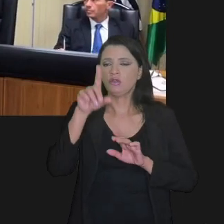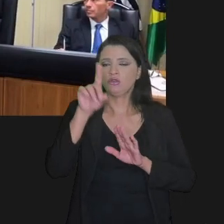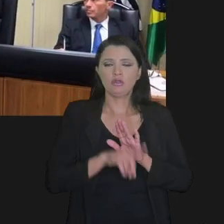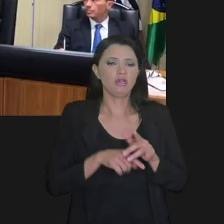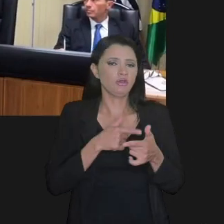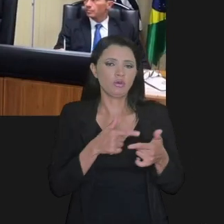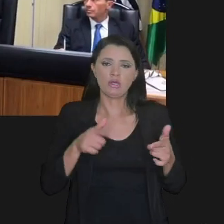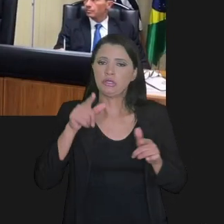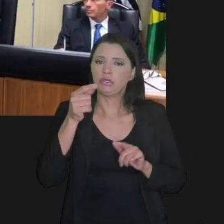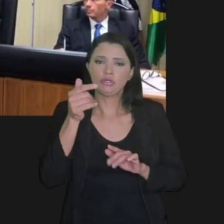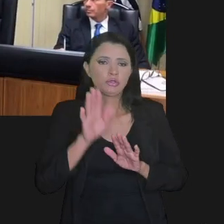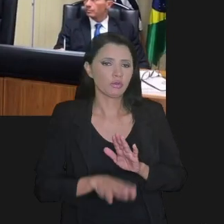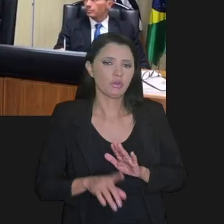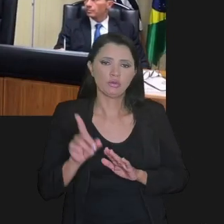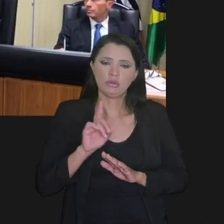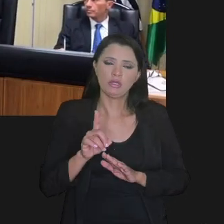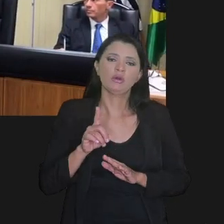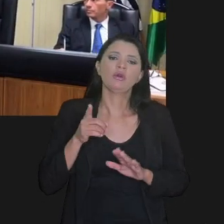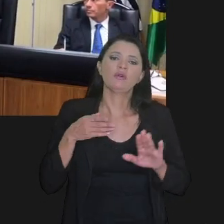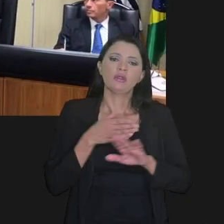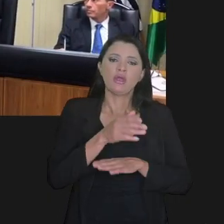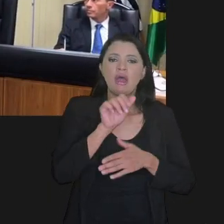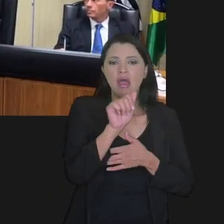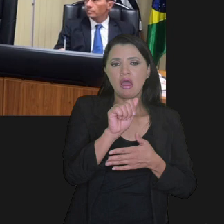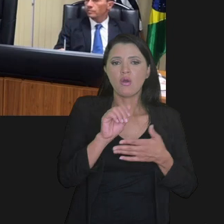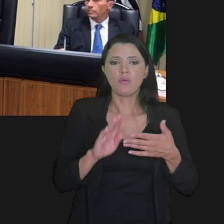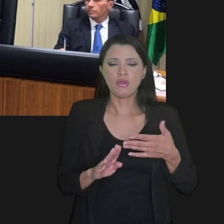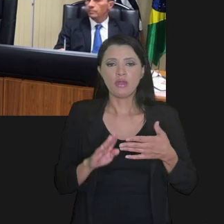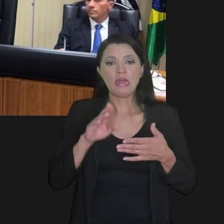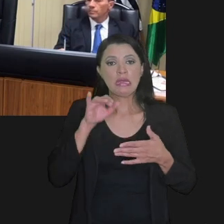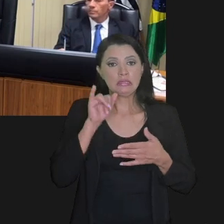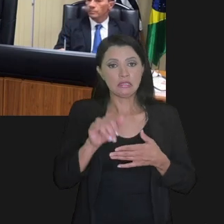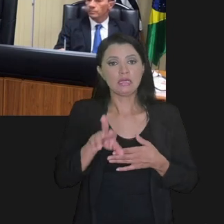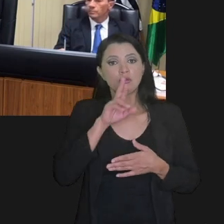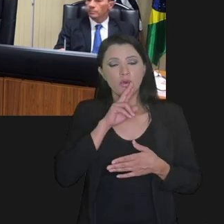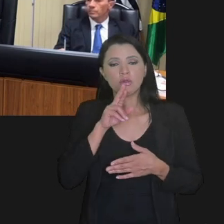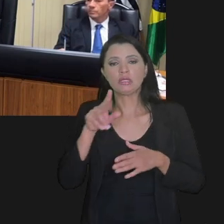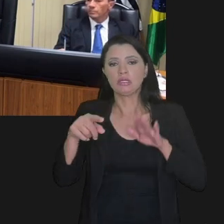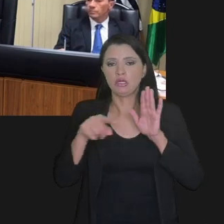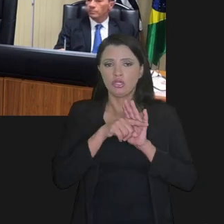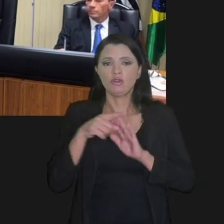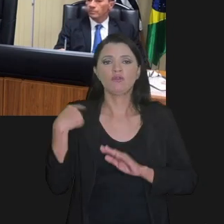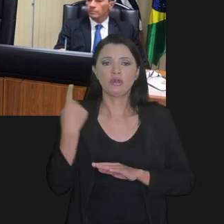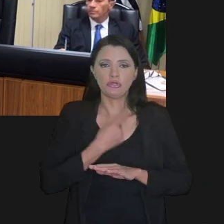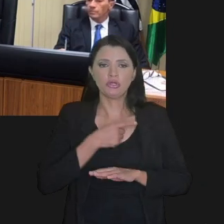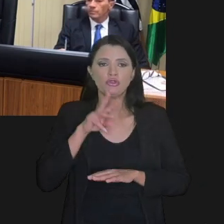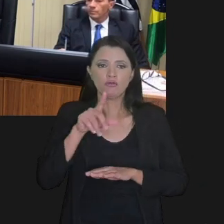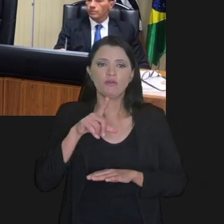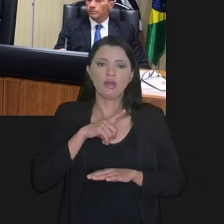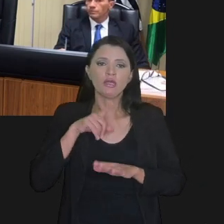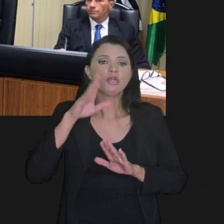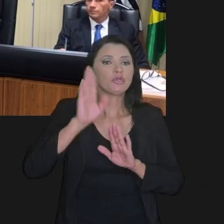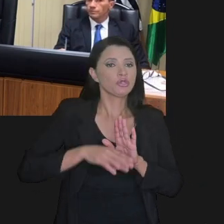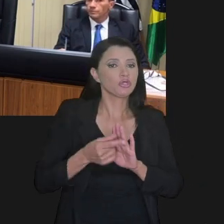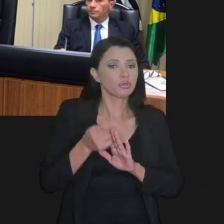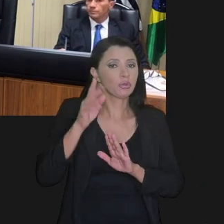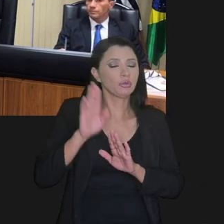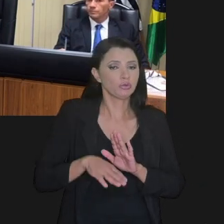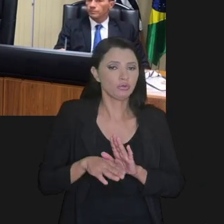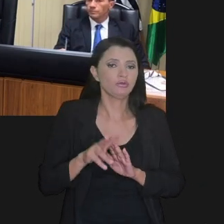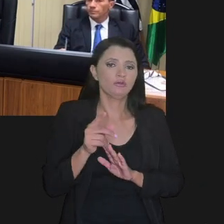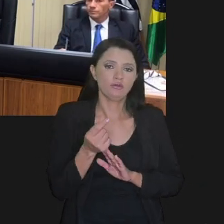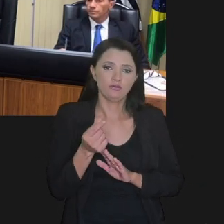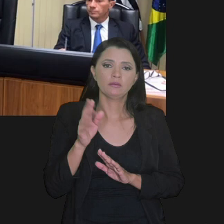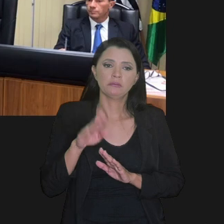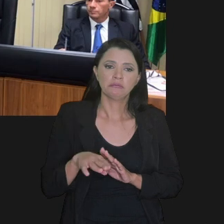positiva, ele não vai ter direito a desconto, ele vai ser classificado no rating A ou B. Se a resposta for negativa, a gente vai ter